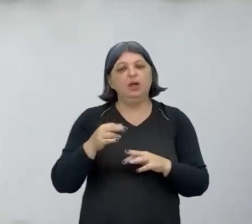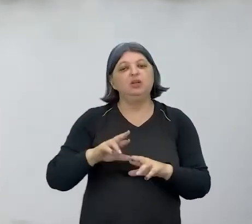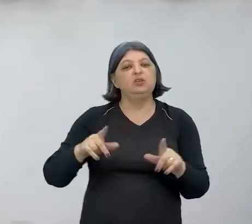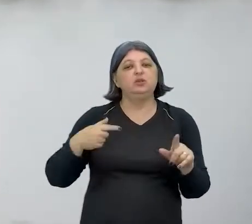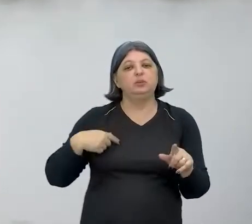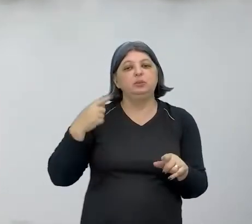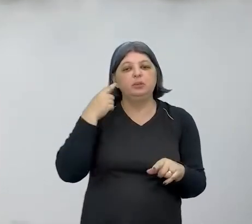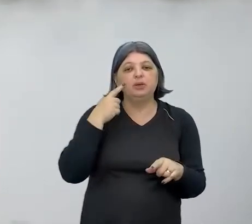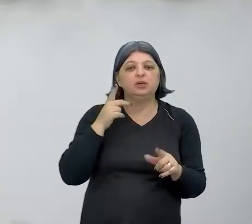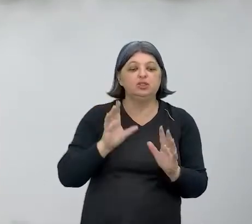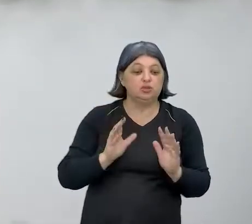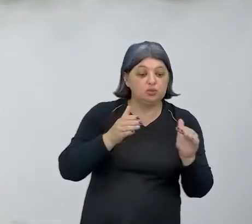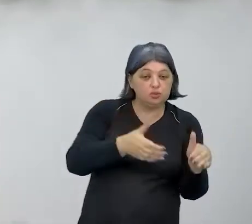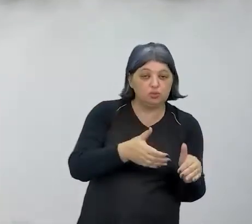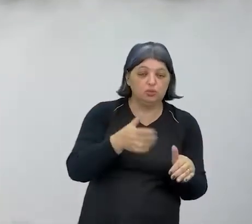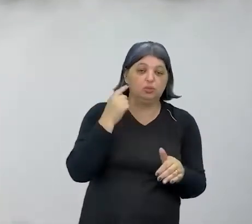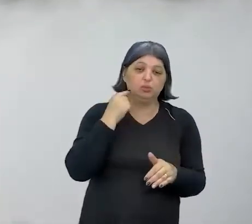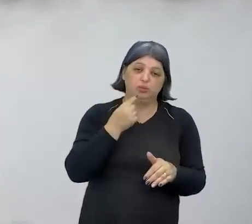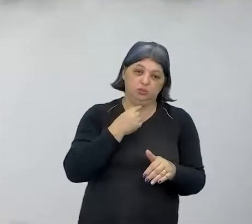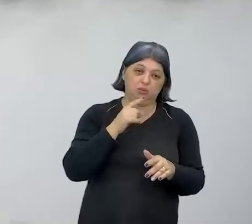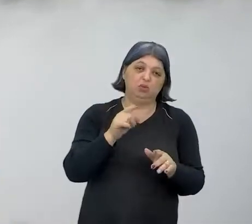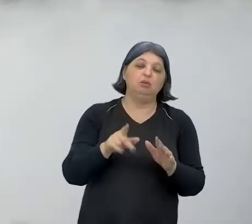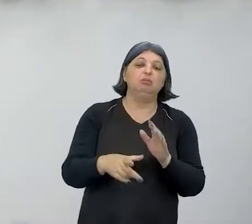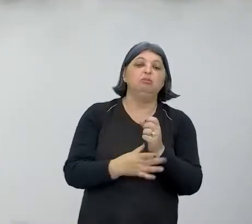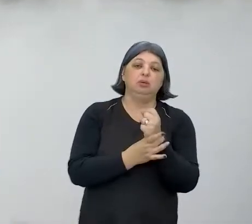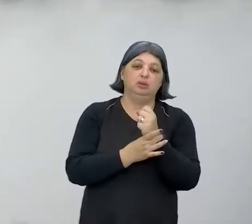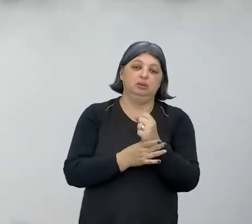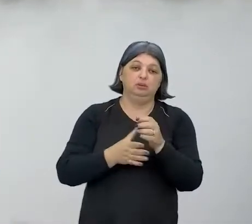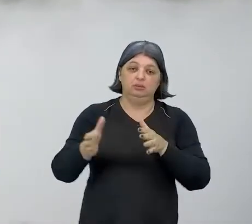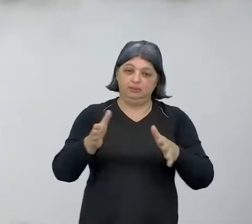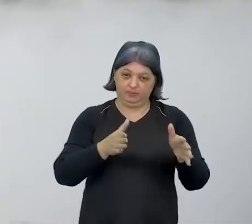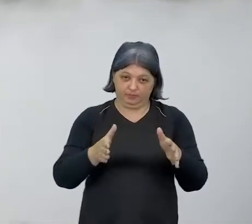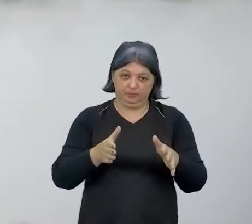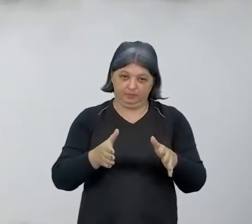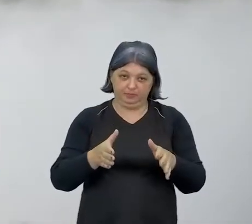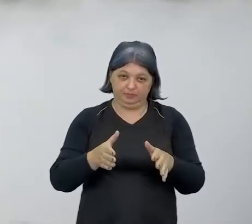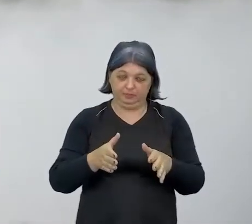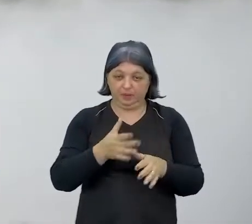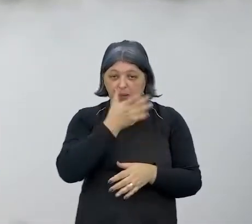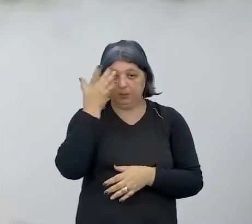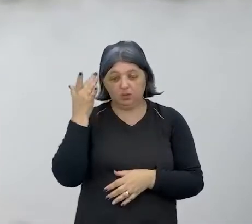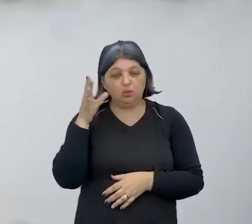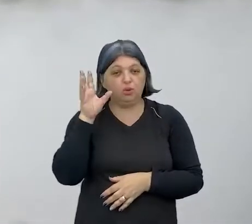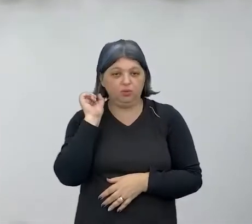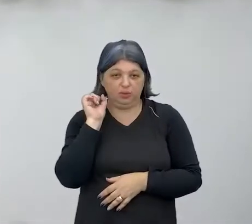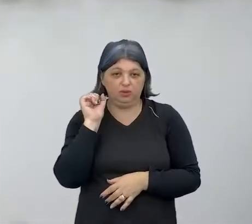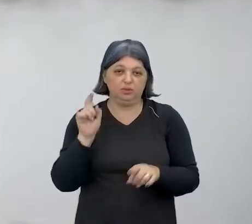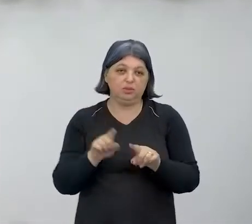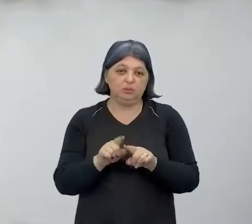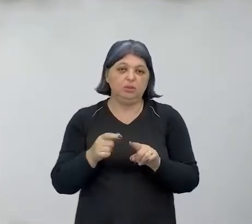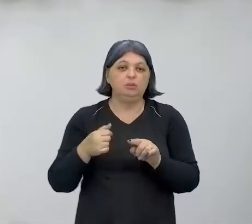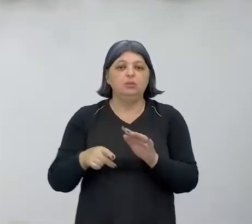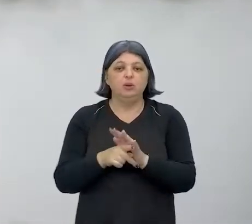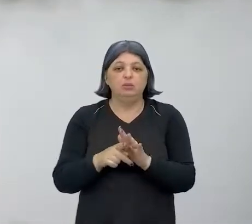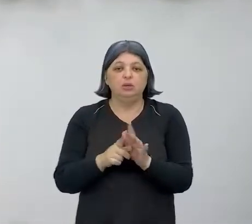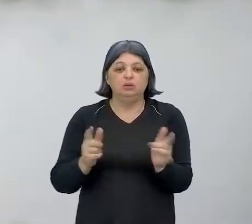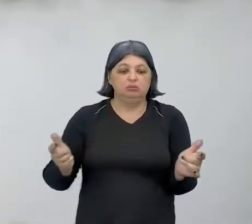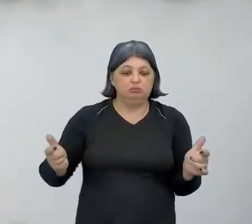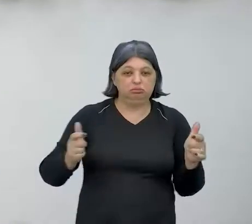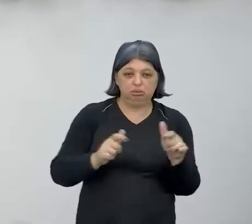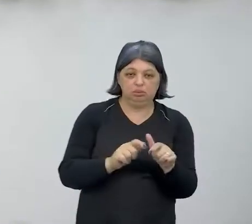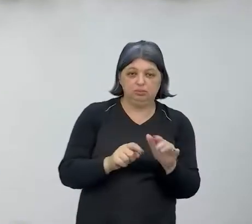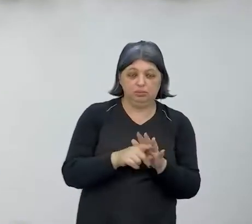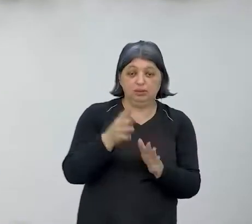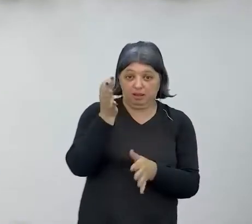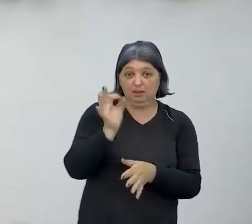pensado para o surdo, que garante a acessibilidade da pessoa ouvinte. Então, você mira na minoria e aí